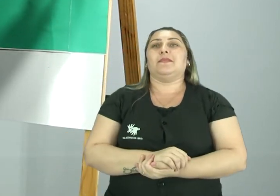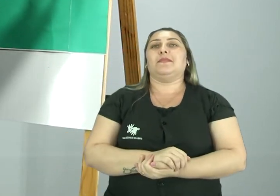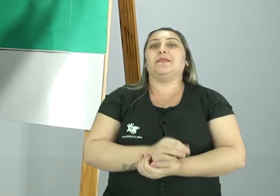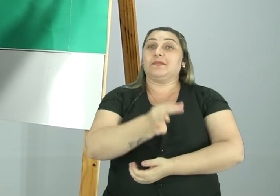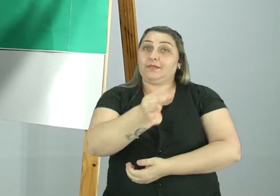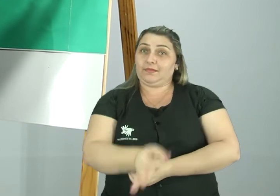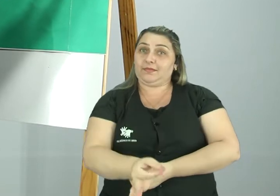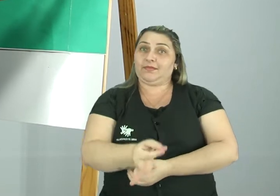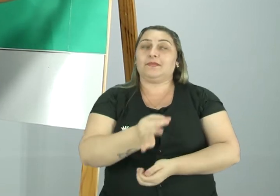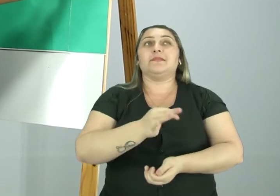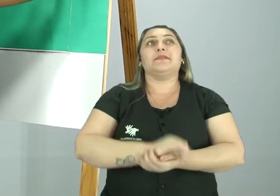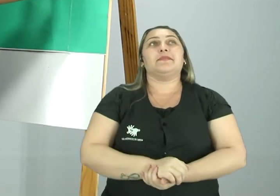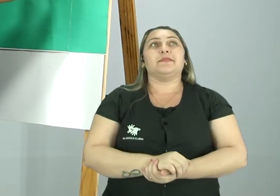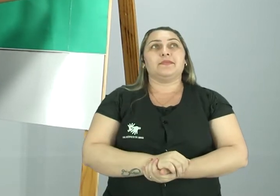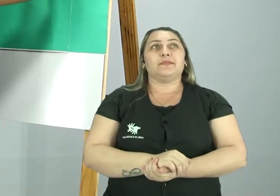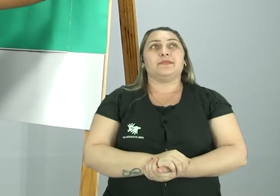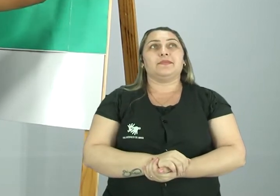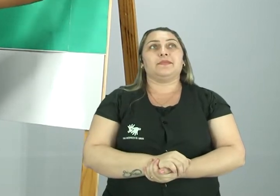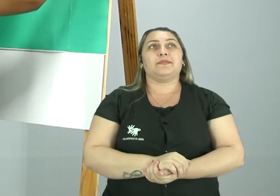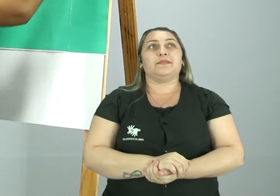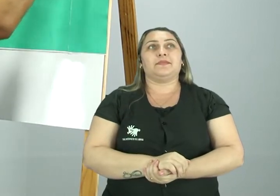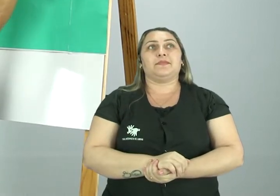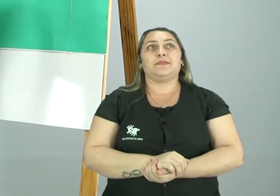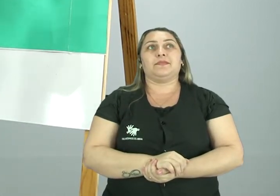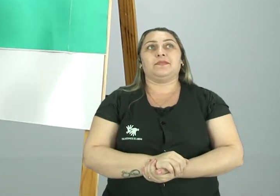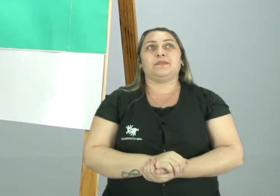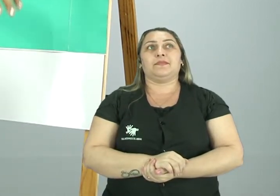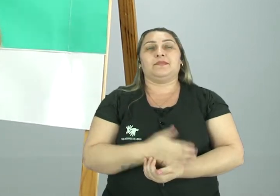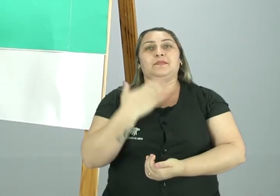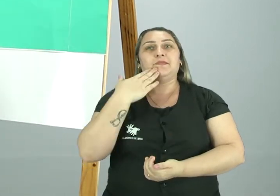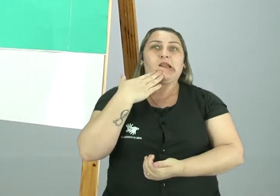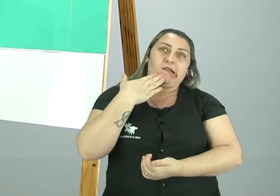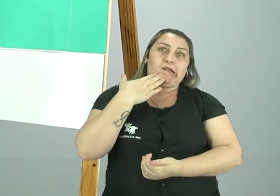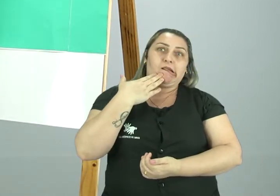certo? Está um pouco torto.